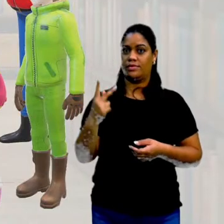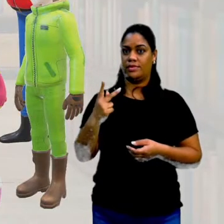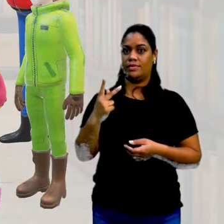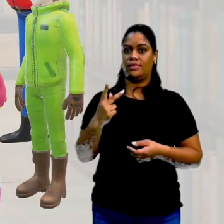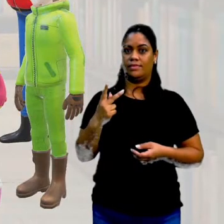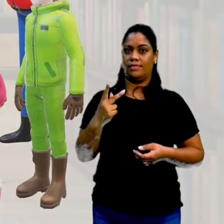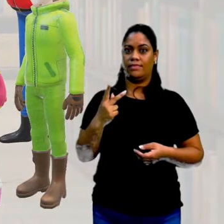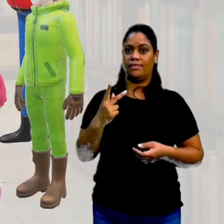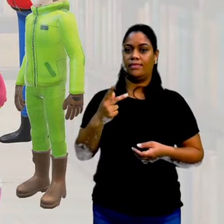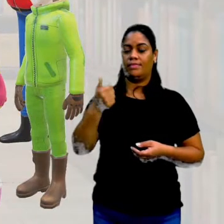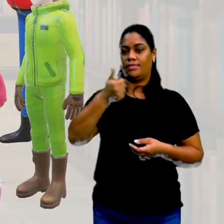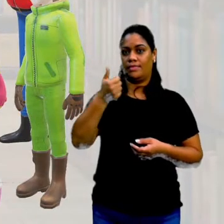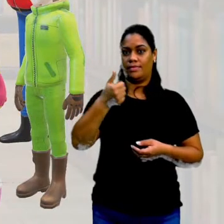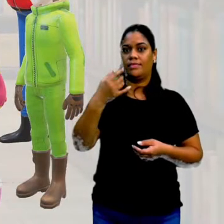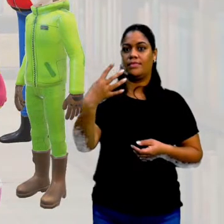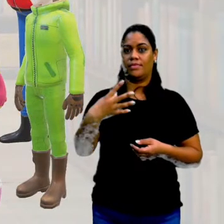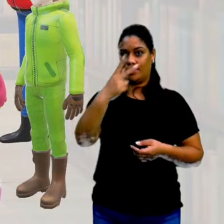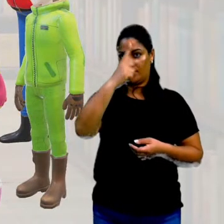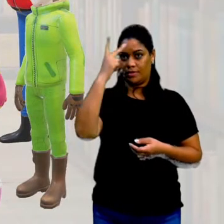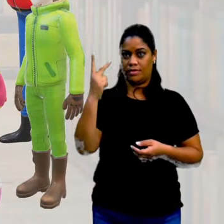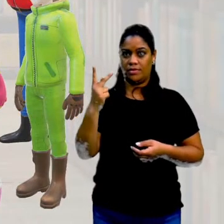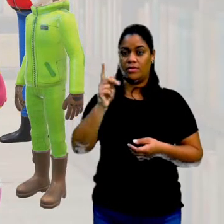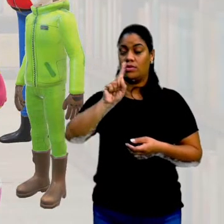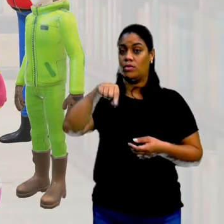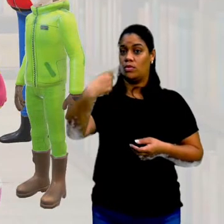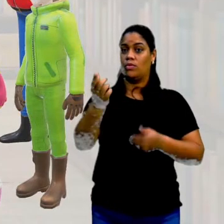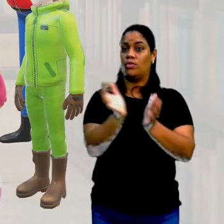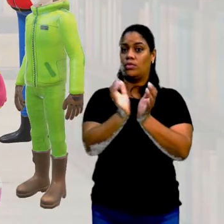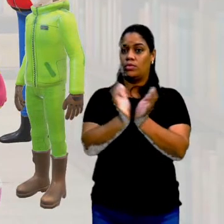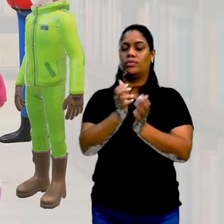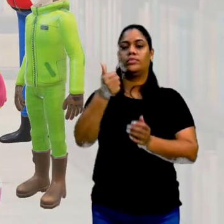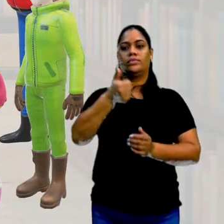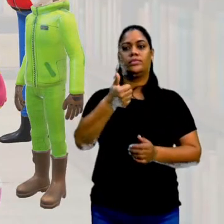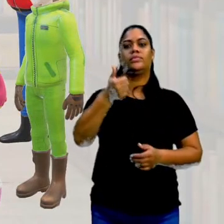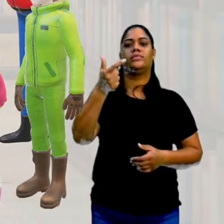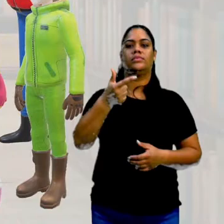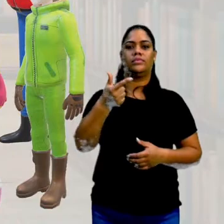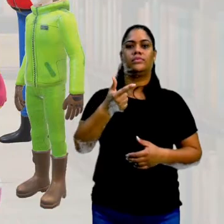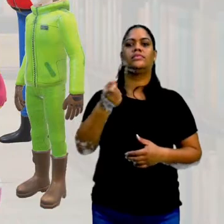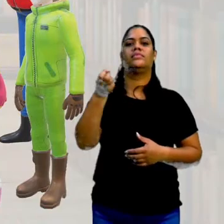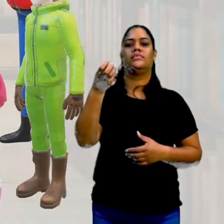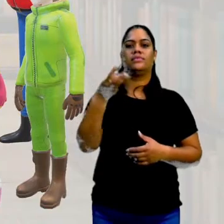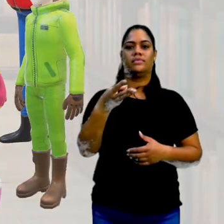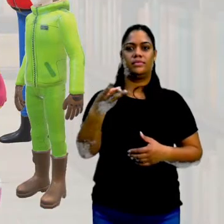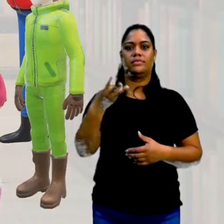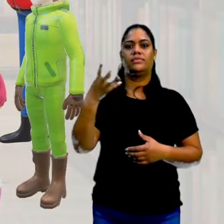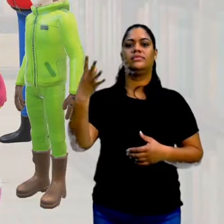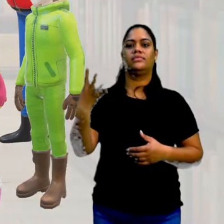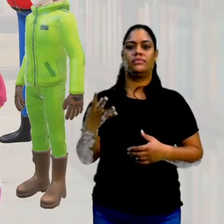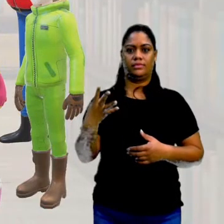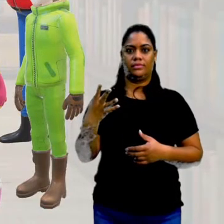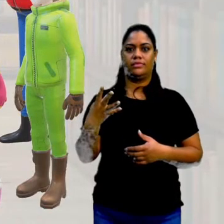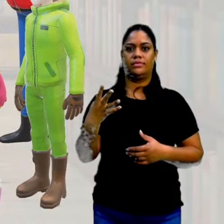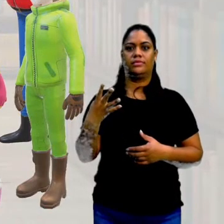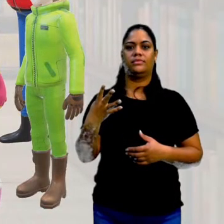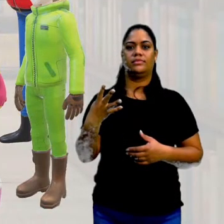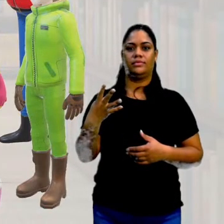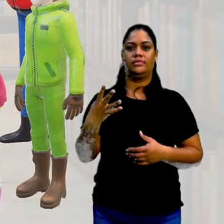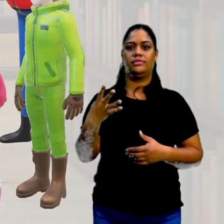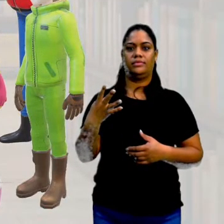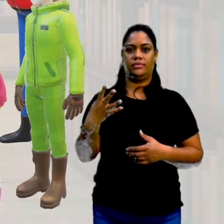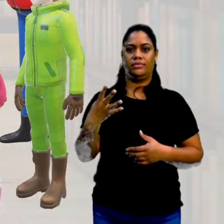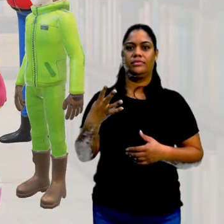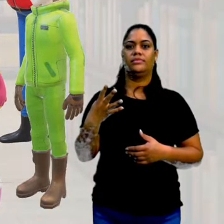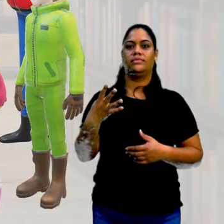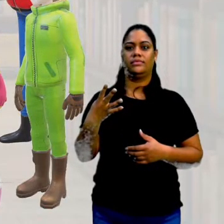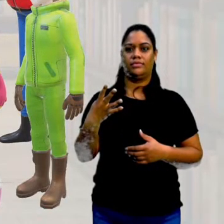A quarta pessoa nesse primeiro grupo é esse. Vamos passar para outro grupo. Primeira, segunda, terceira, quarta pessoa.